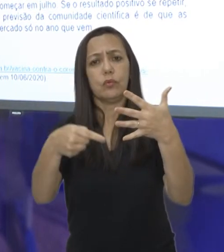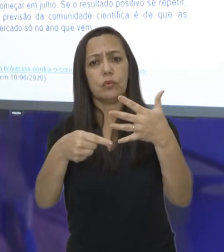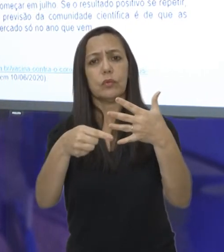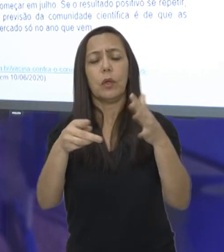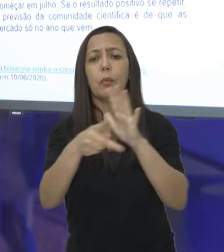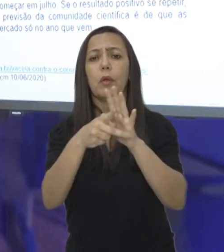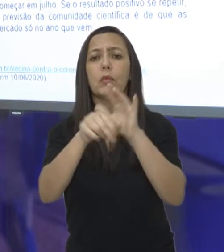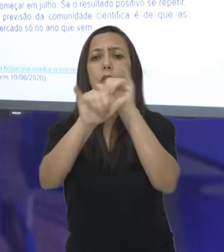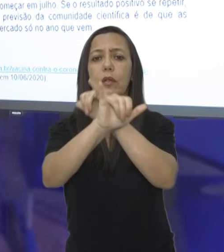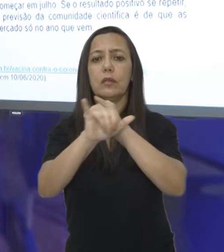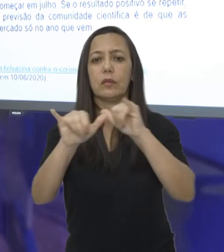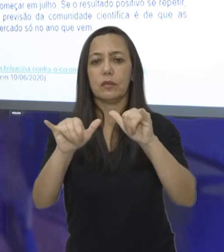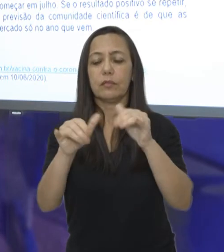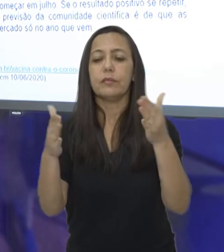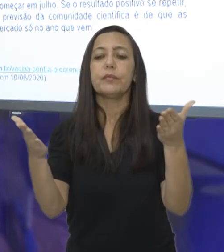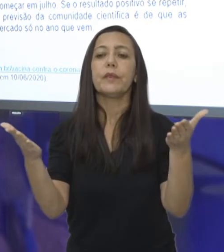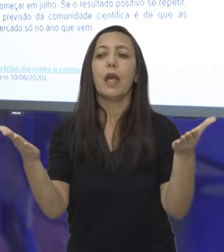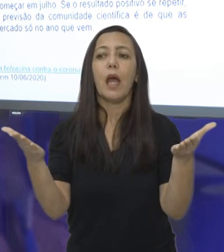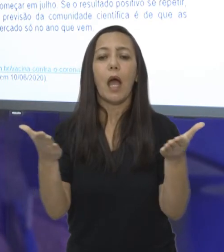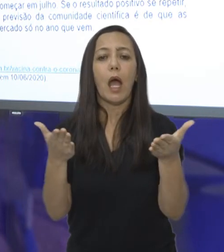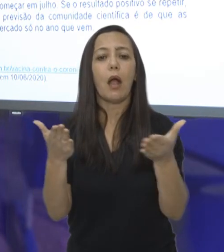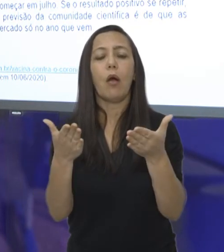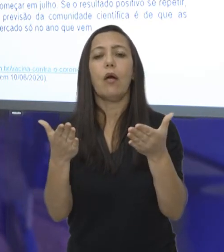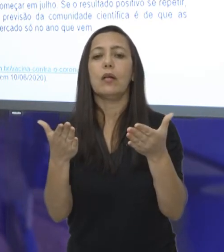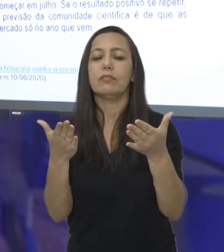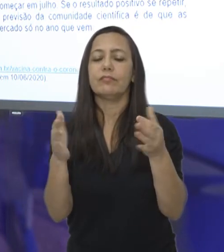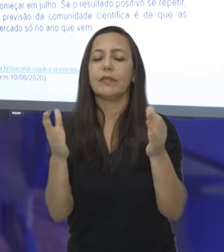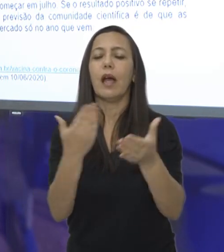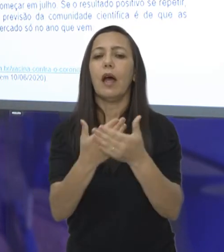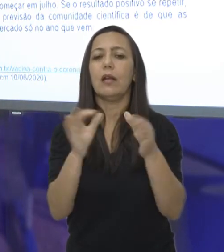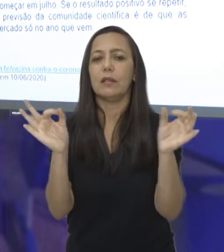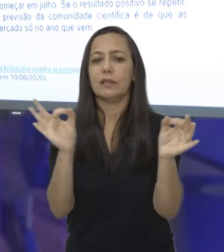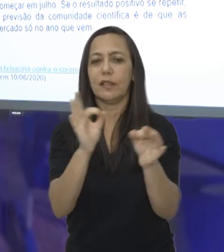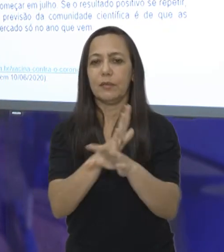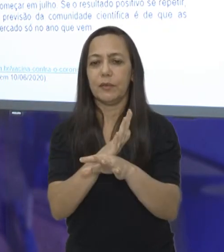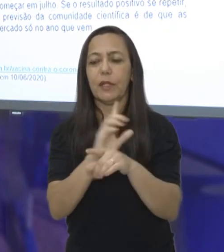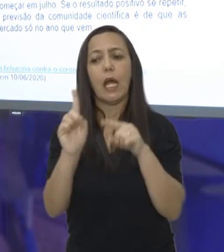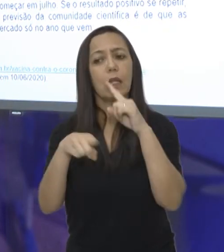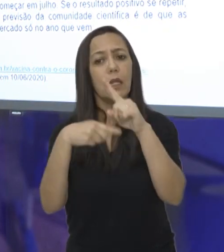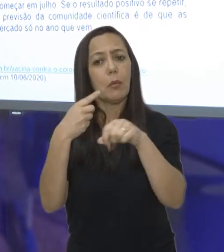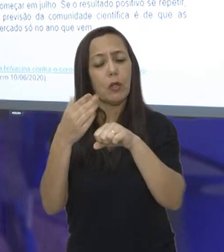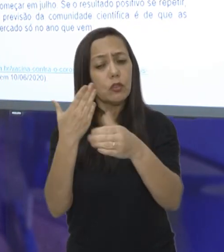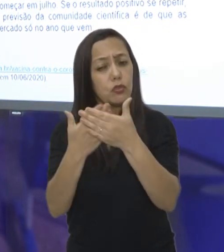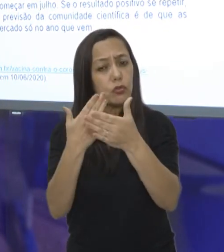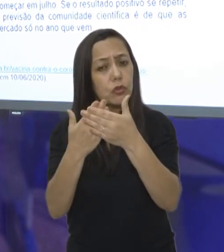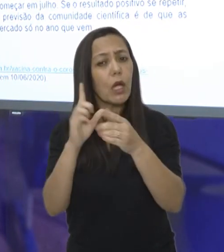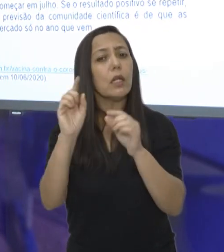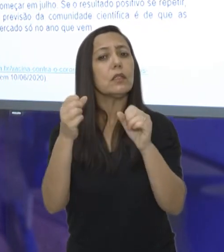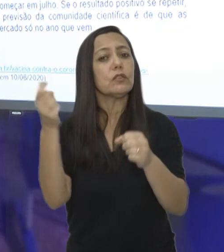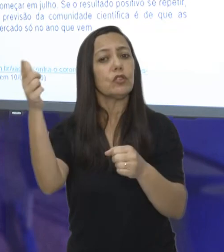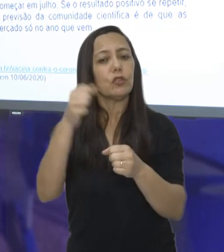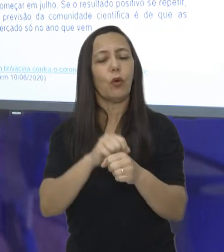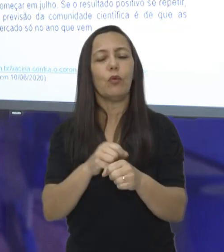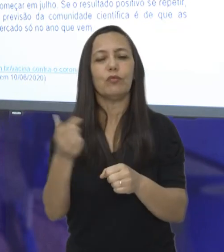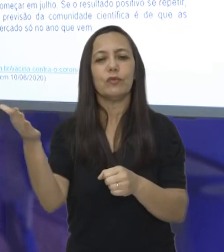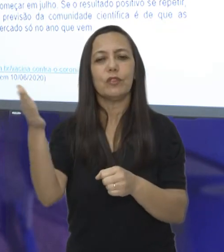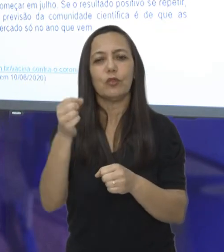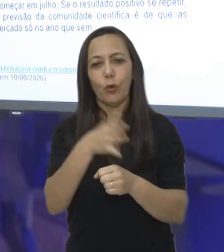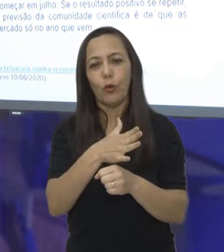eu fico por aqui e me despeço de vocês. Até a próxima aula, para a gente pôr em prática tudo o que nós estudamos juntos. Até mais.